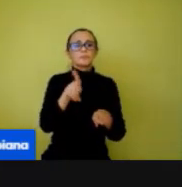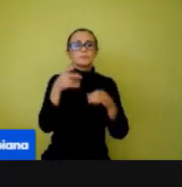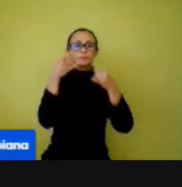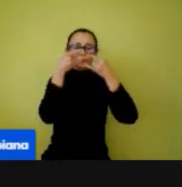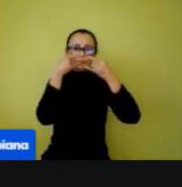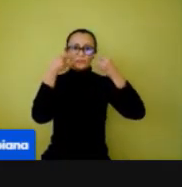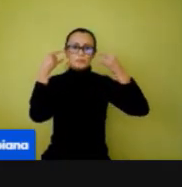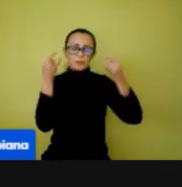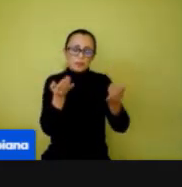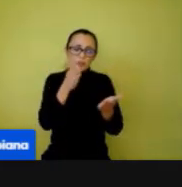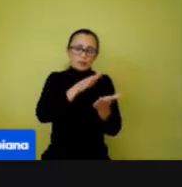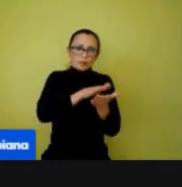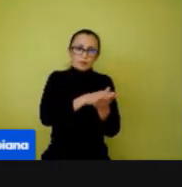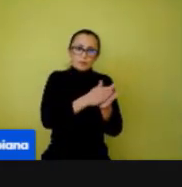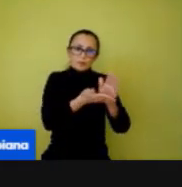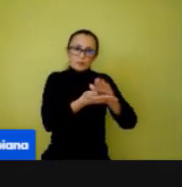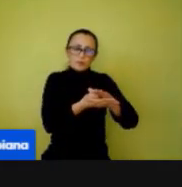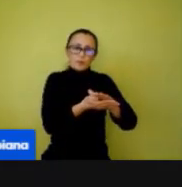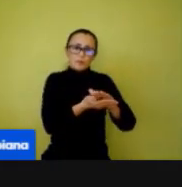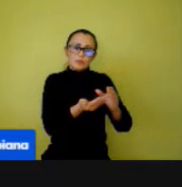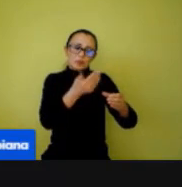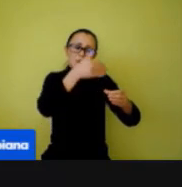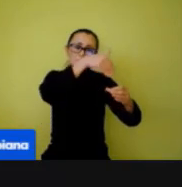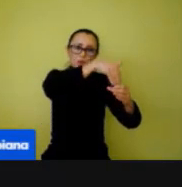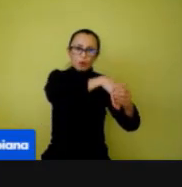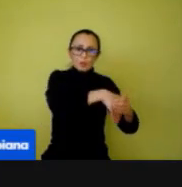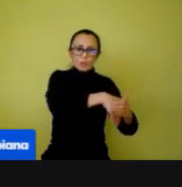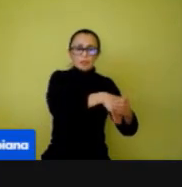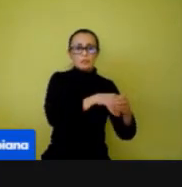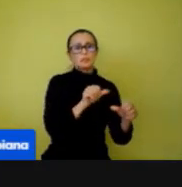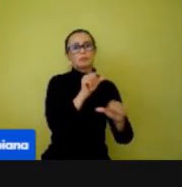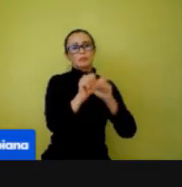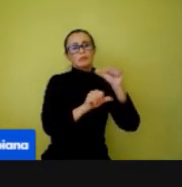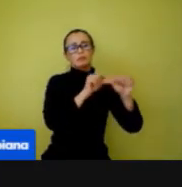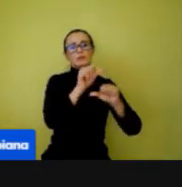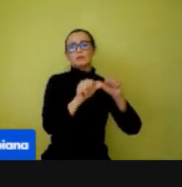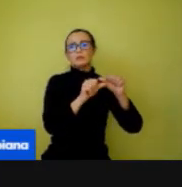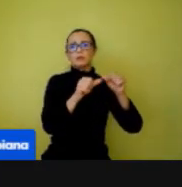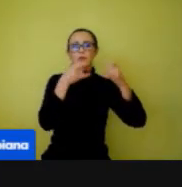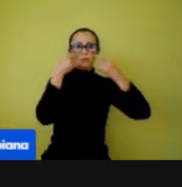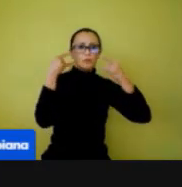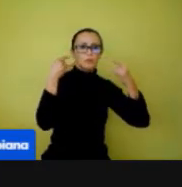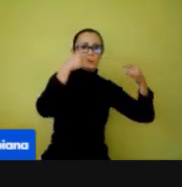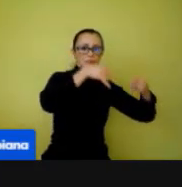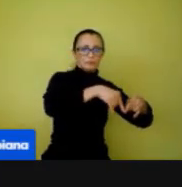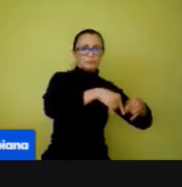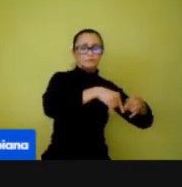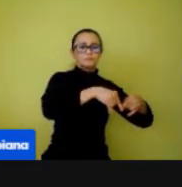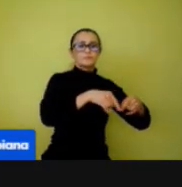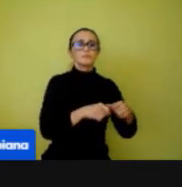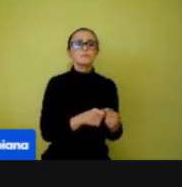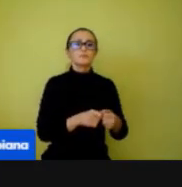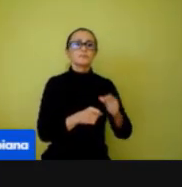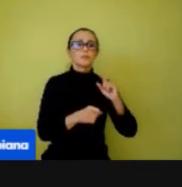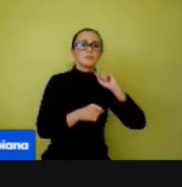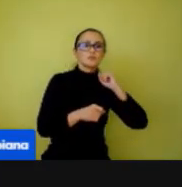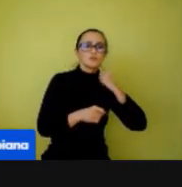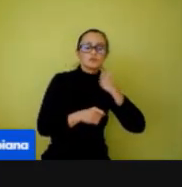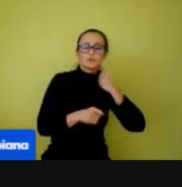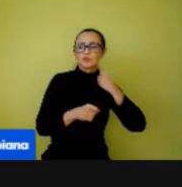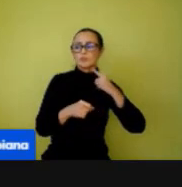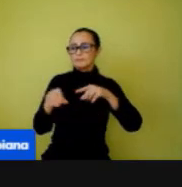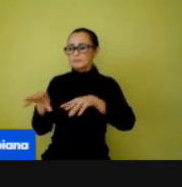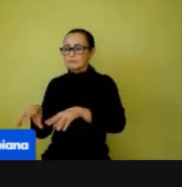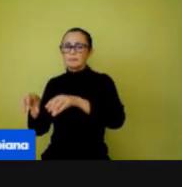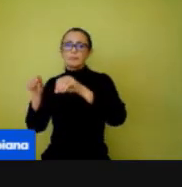bolso, coloca dentro da sacola, aonde o senhor achar melhor. Tá bom? Por que é importante isso?